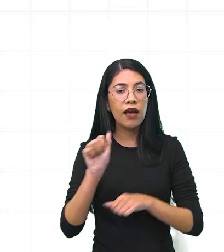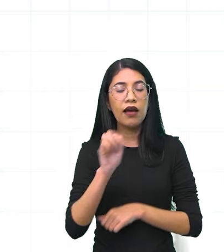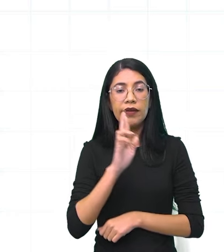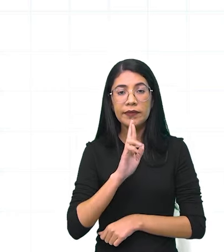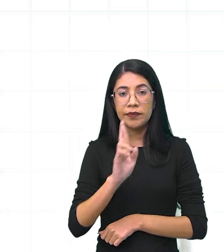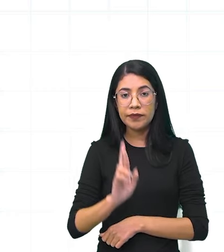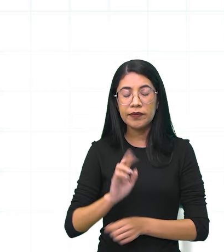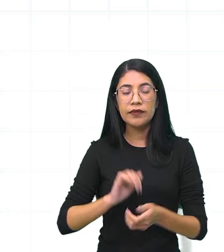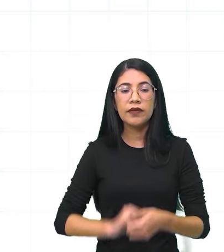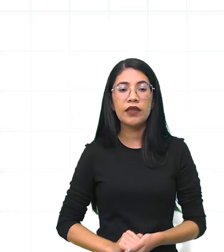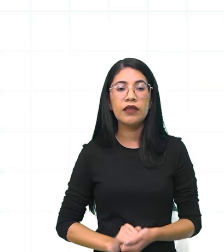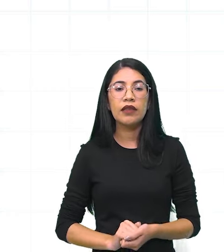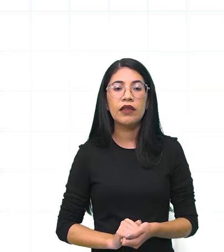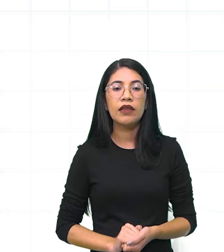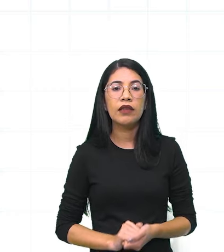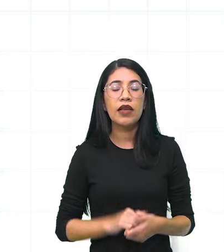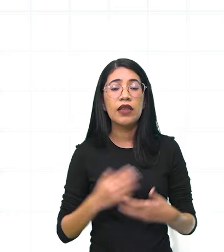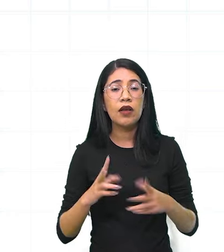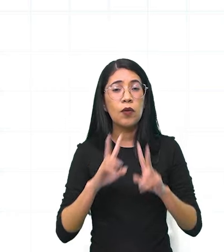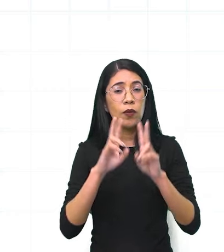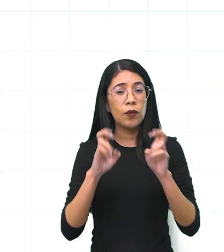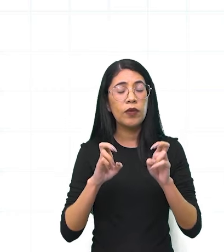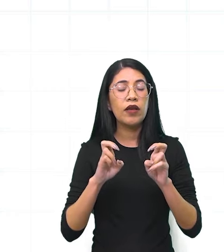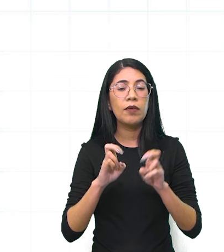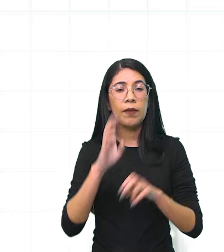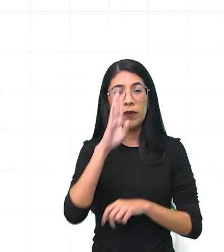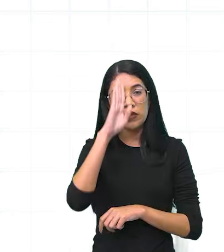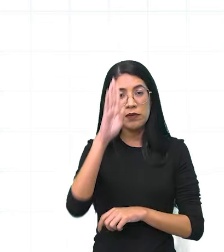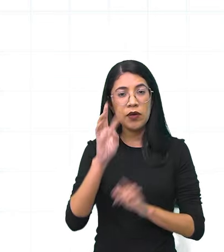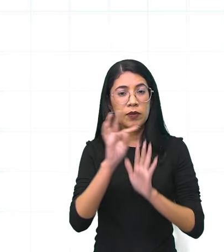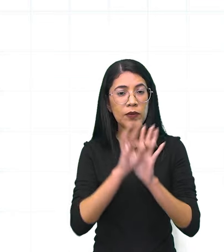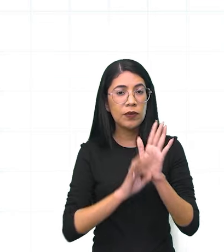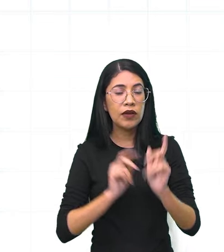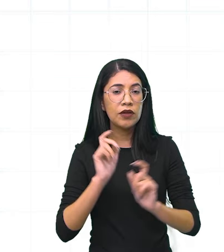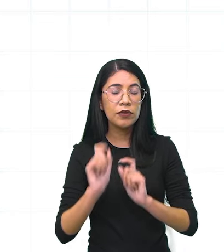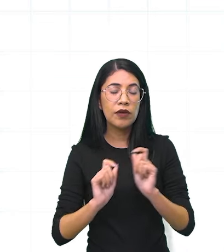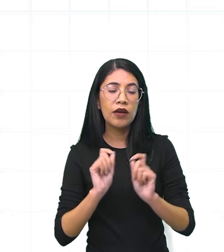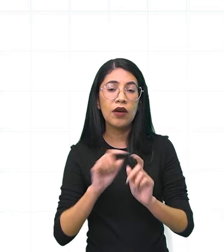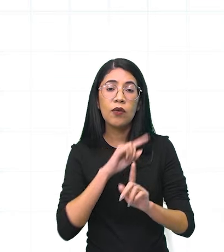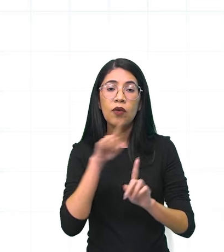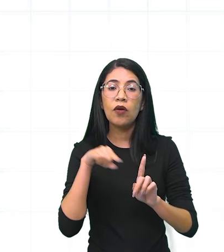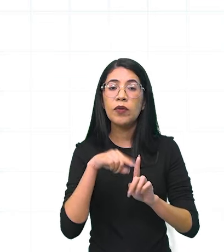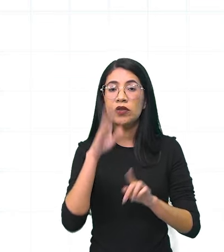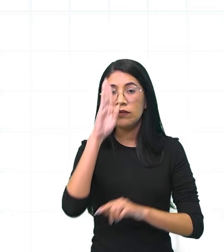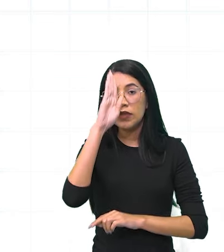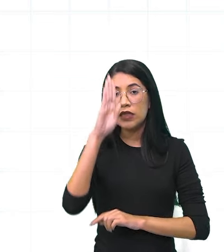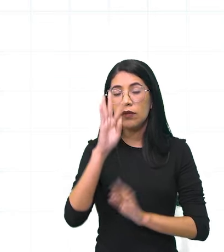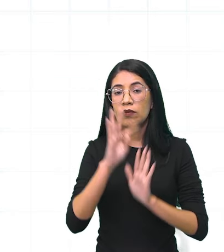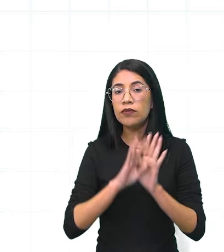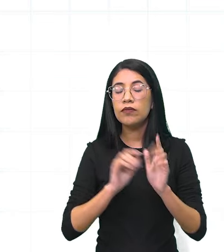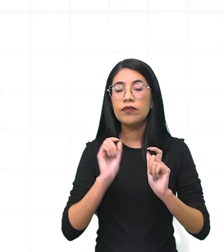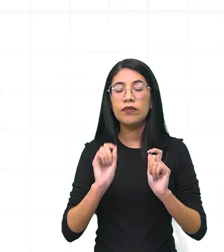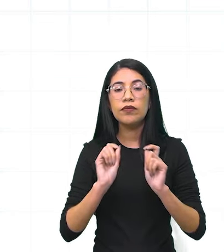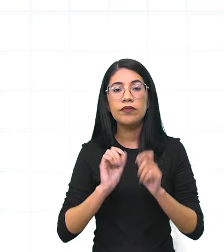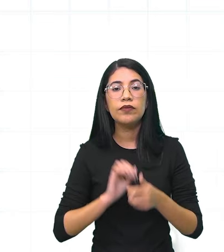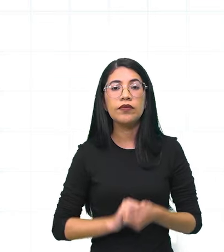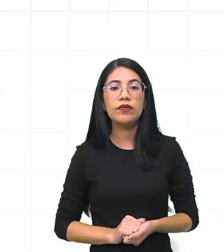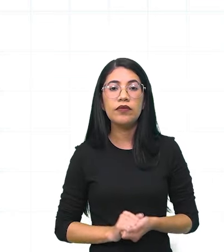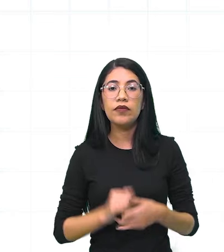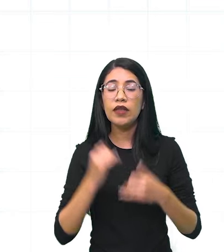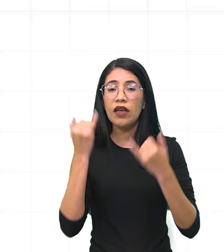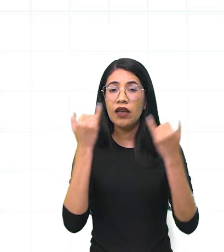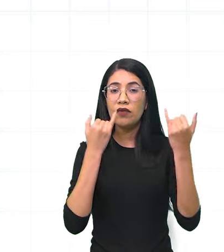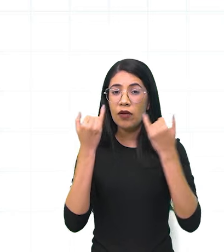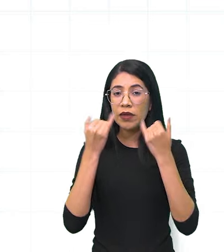tá bom? Então, que ele fala de forma principal, qual é o objetivo principal desse texto? Ou seja, qual é a